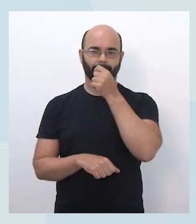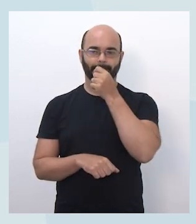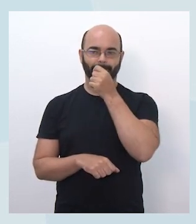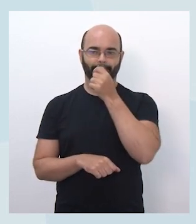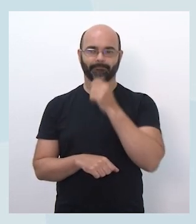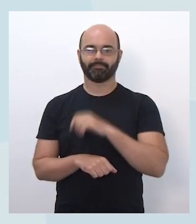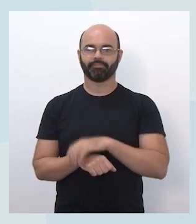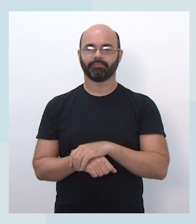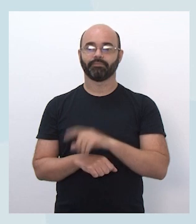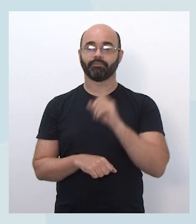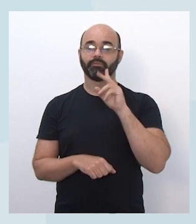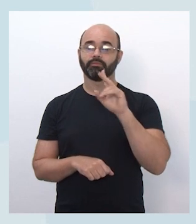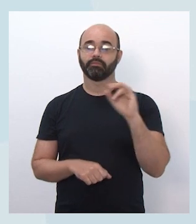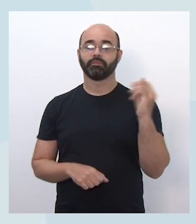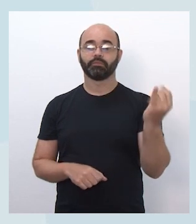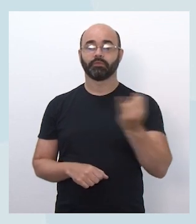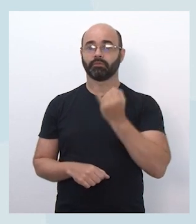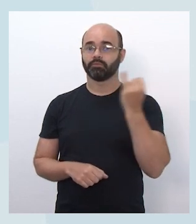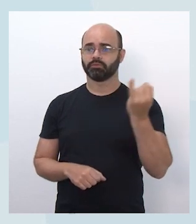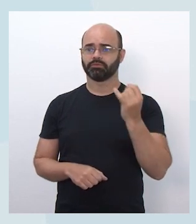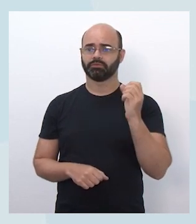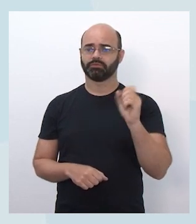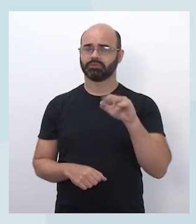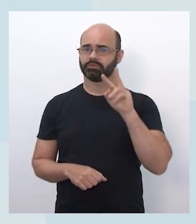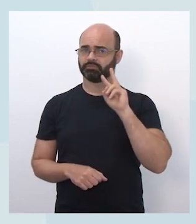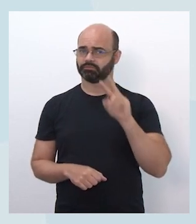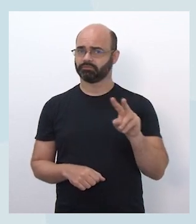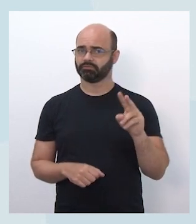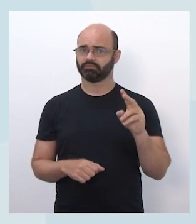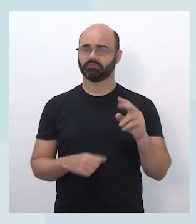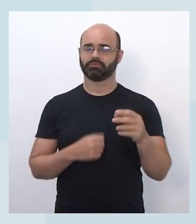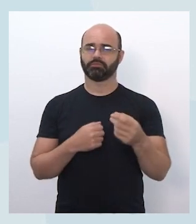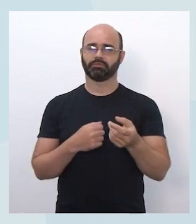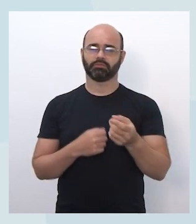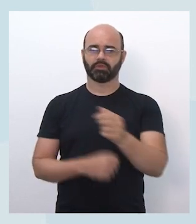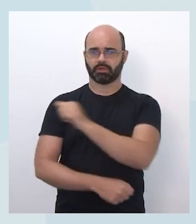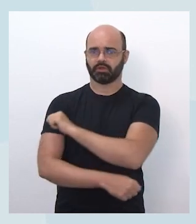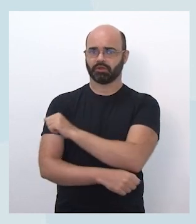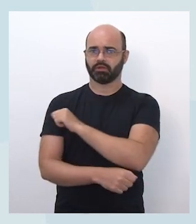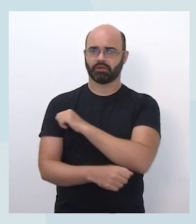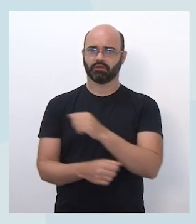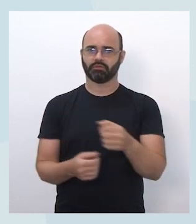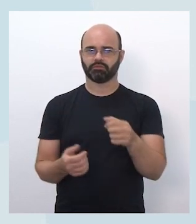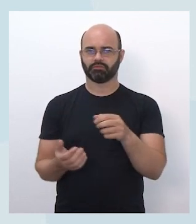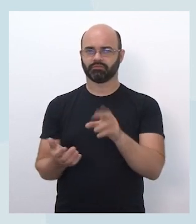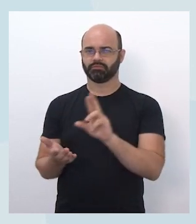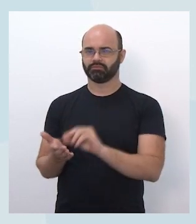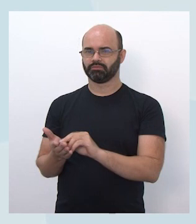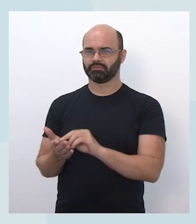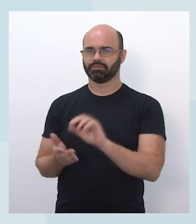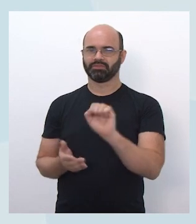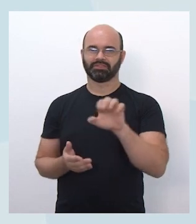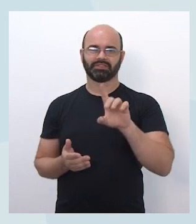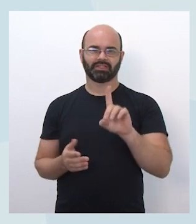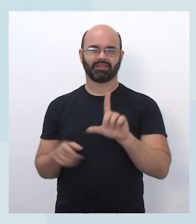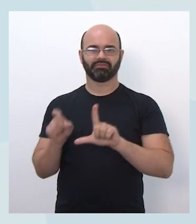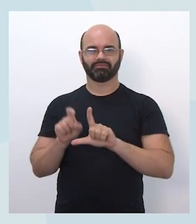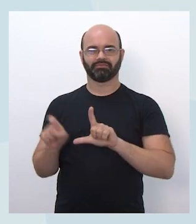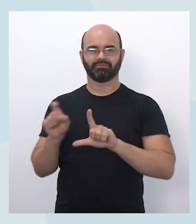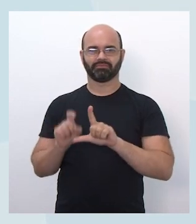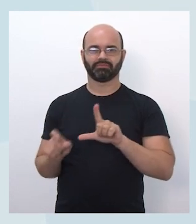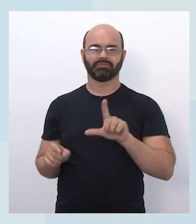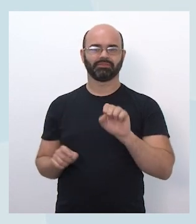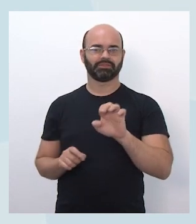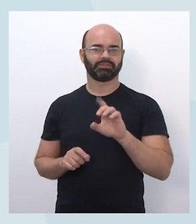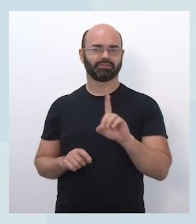ciência dessa importância e verificar se o aluno, de fato, está com o chip que está registrado na sede. Isso é importante pelo